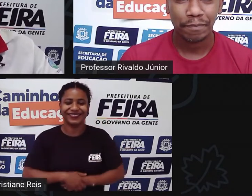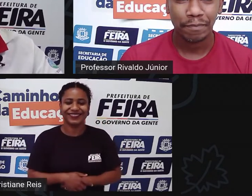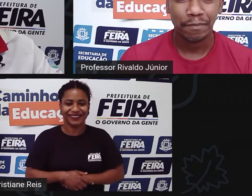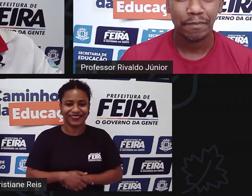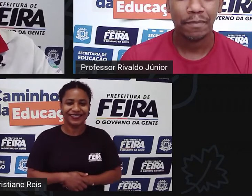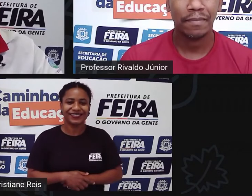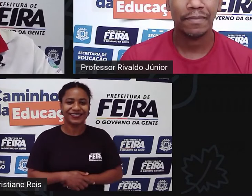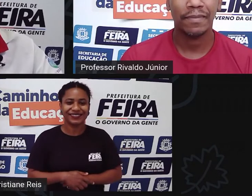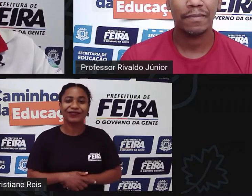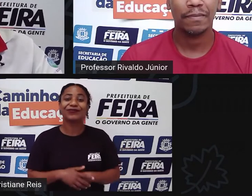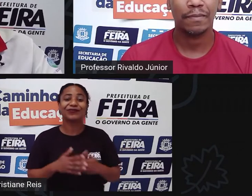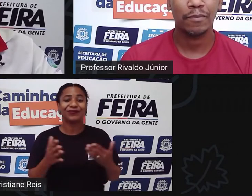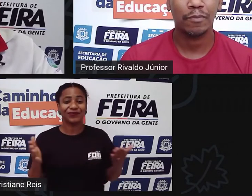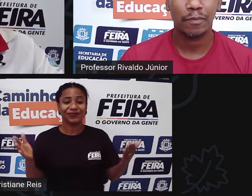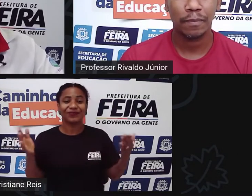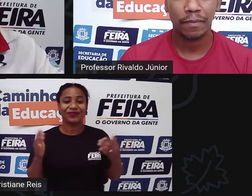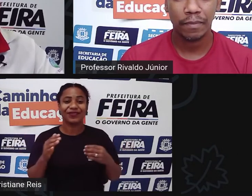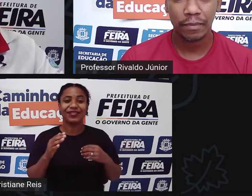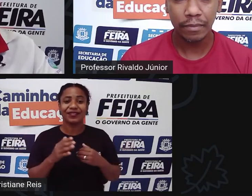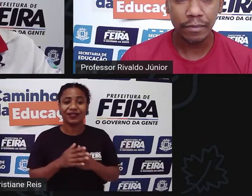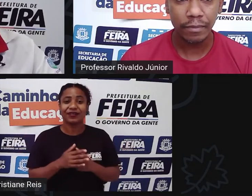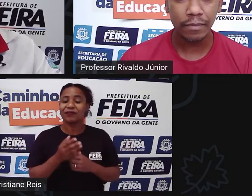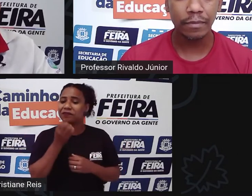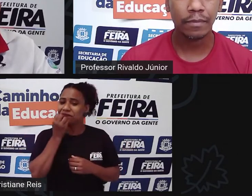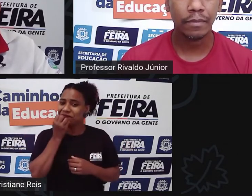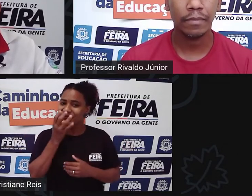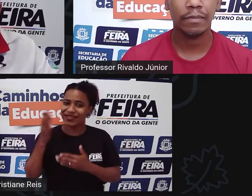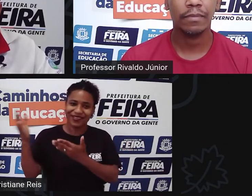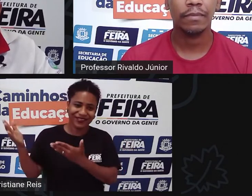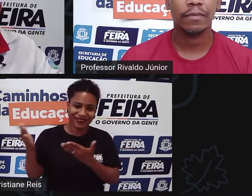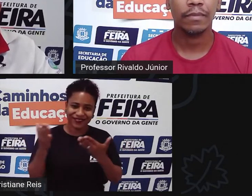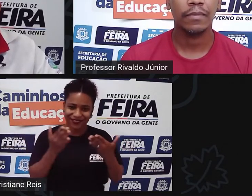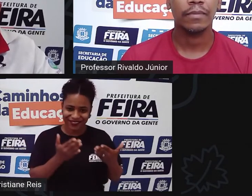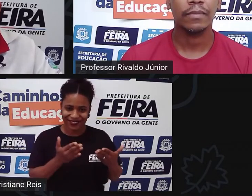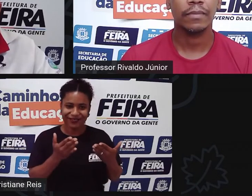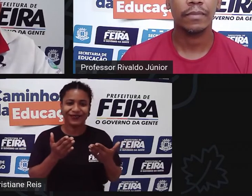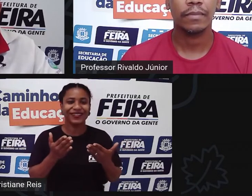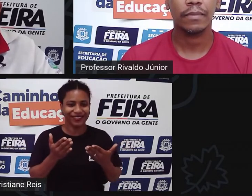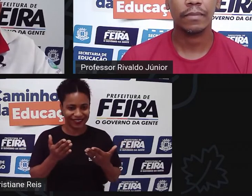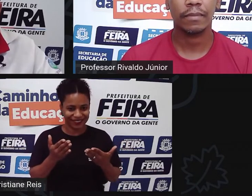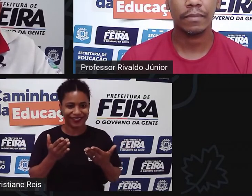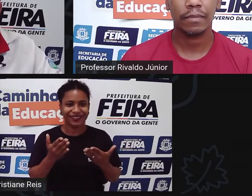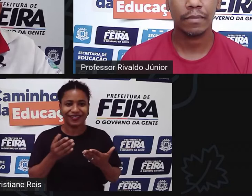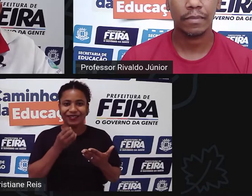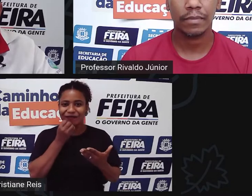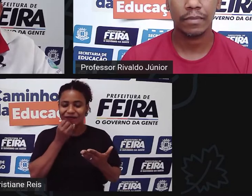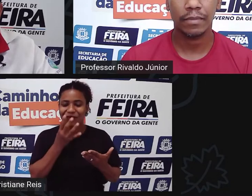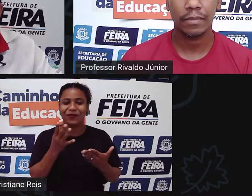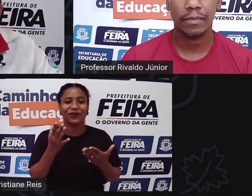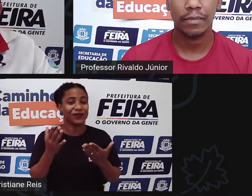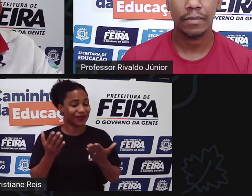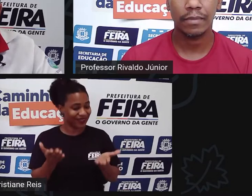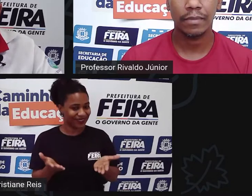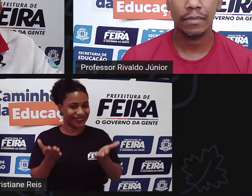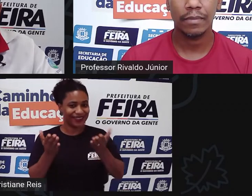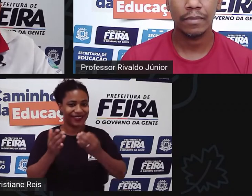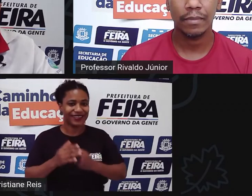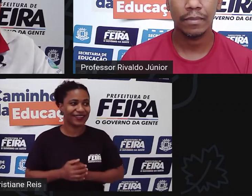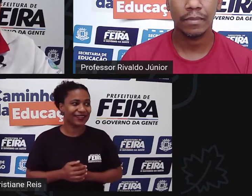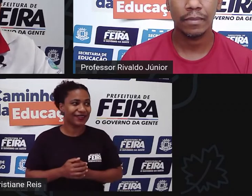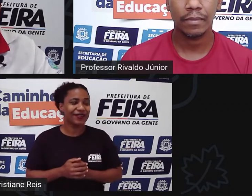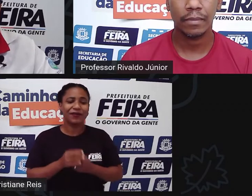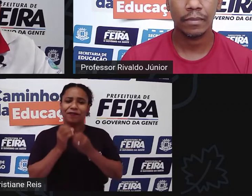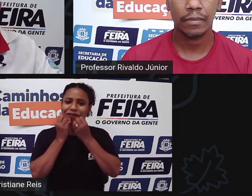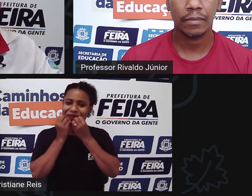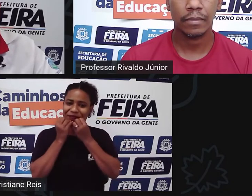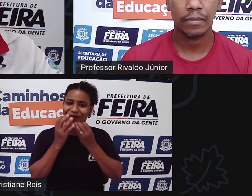Beleza. Professor, muito bem-vindo novamente ao nosso espaço aqui, ao nosso programa. Muito obrigado